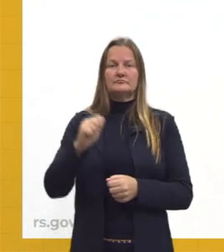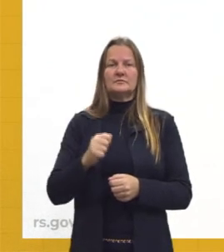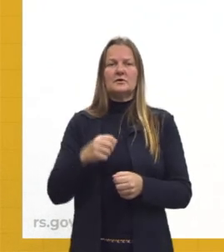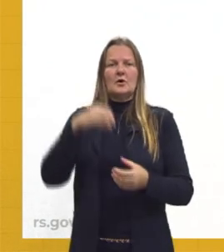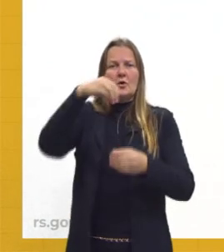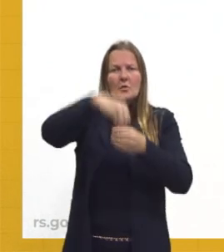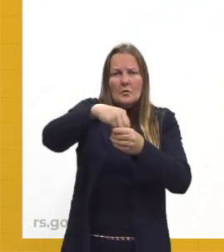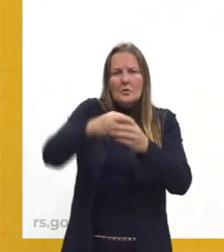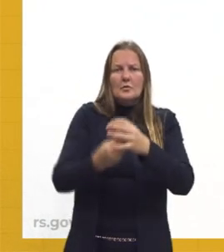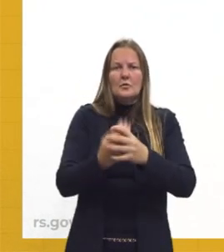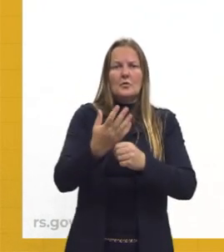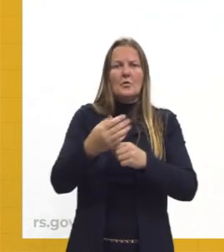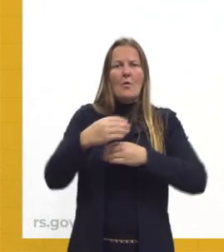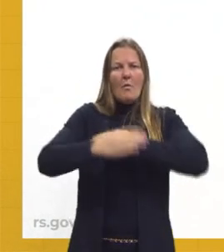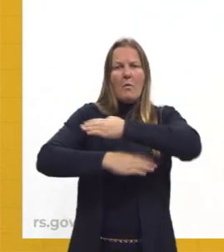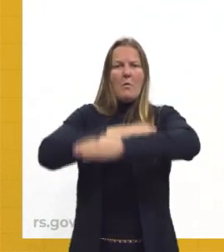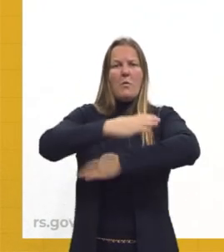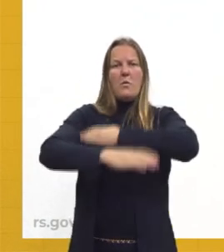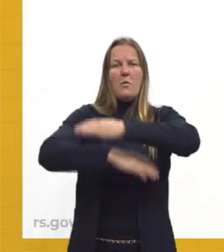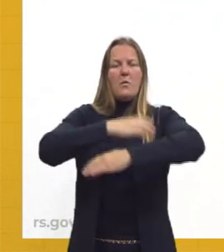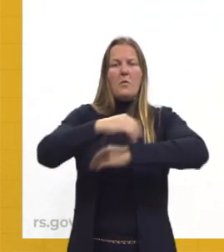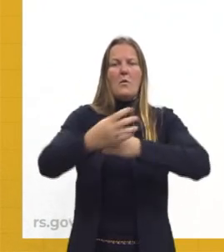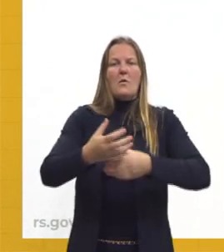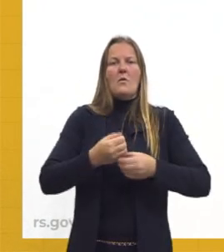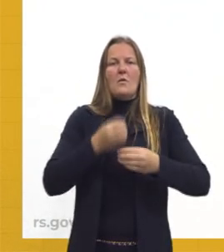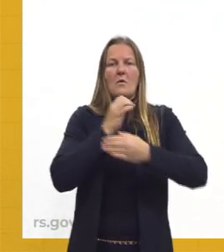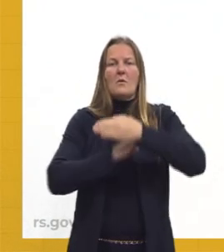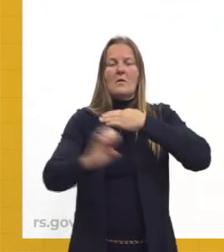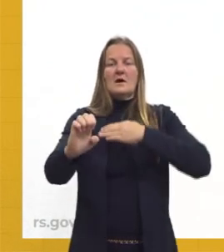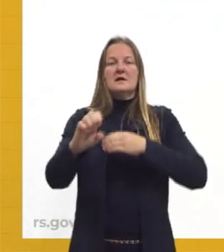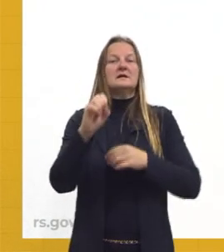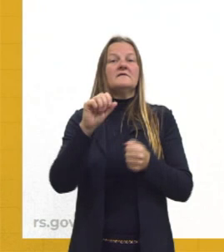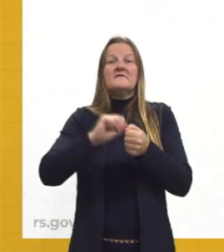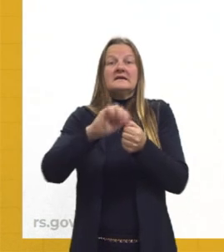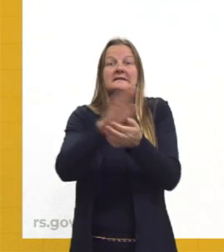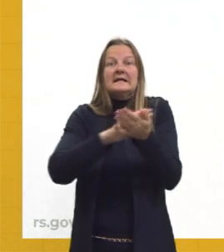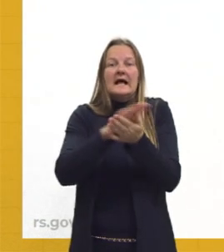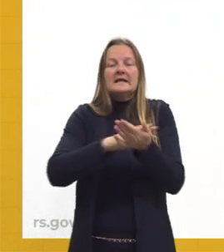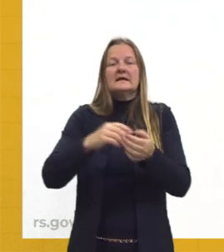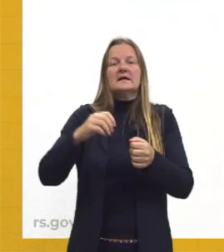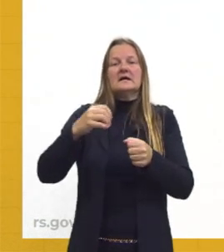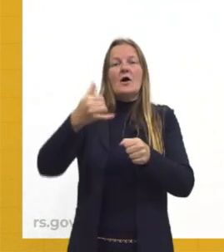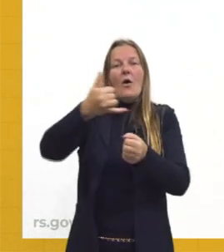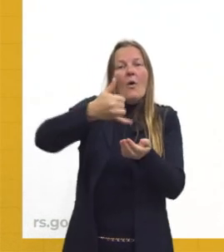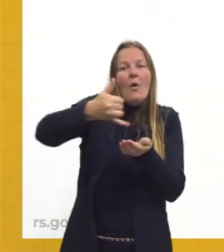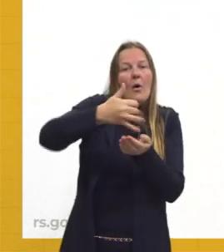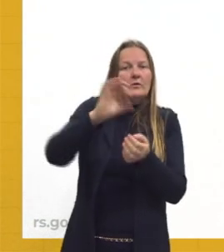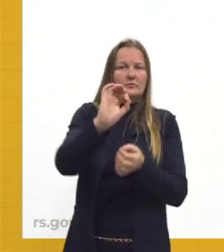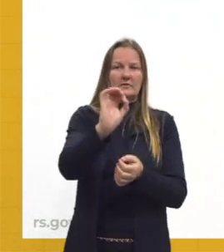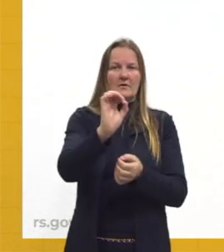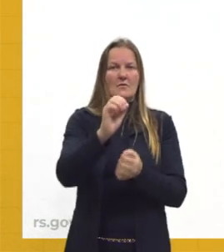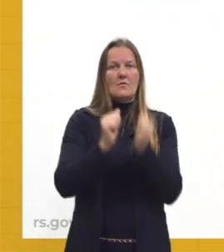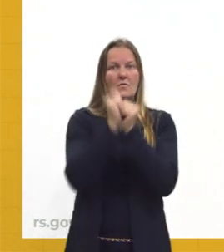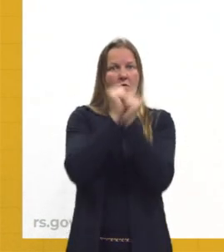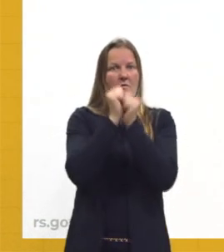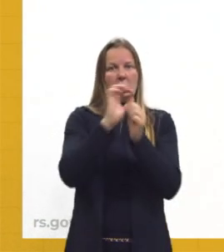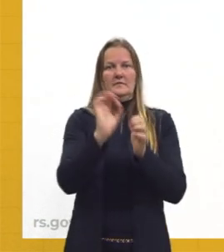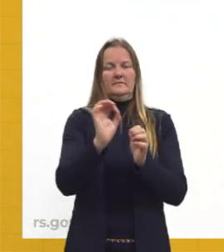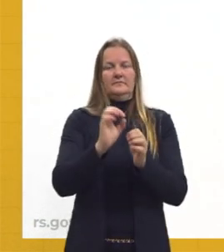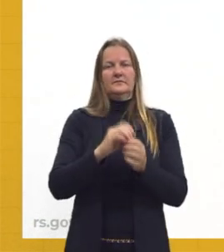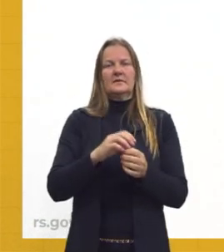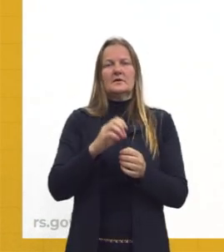plantei e exportei. Eu não fiz o óleo de soja, eu não fiz o farelo de soja, eu não beneficiei esse produto. Então,